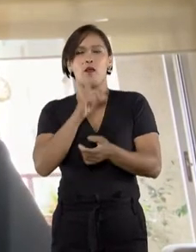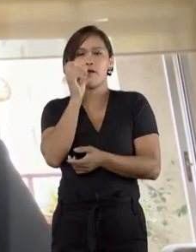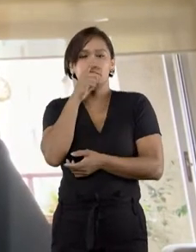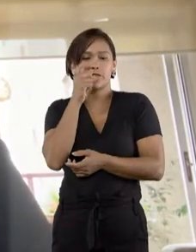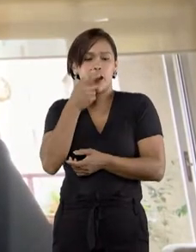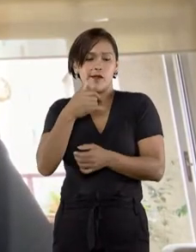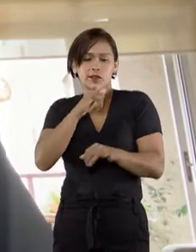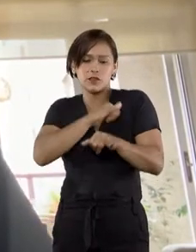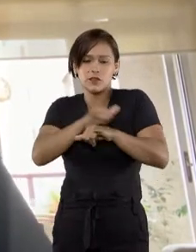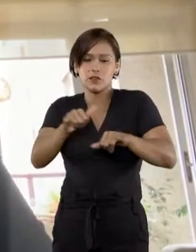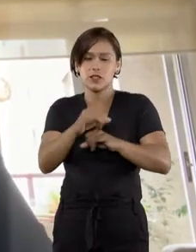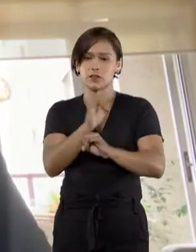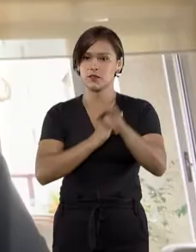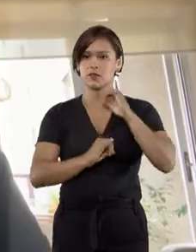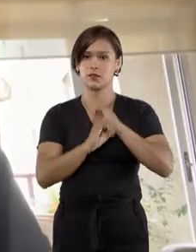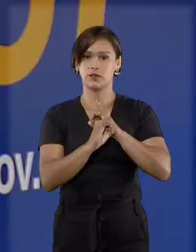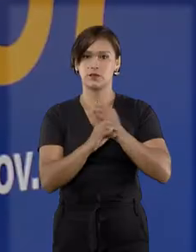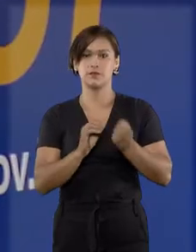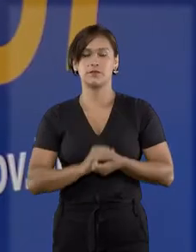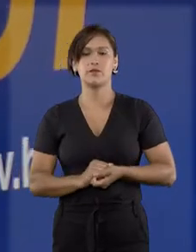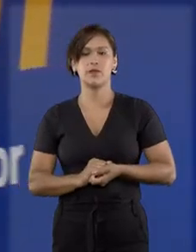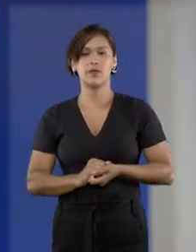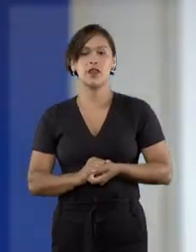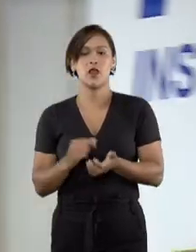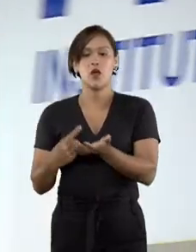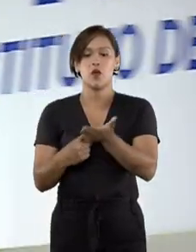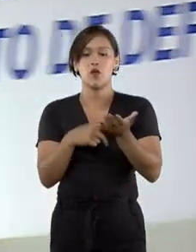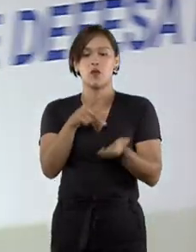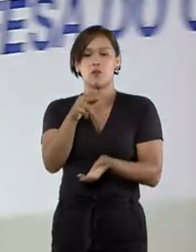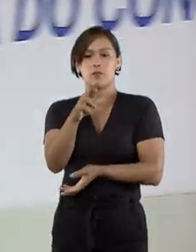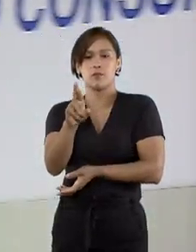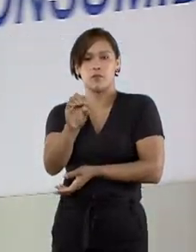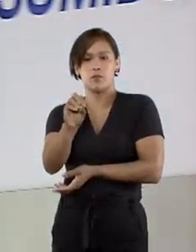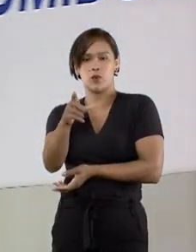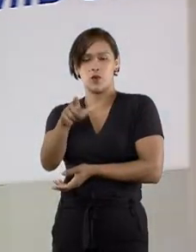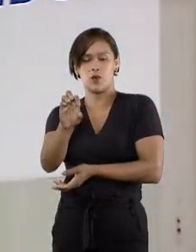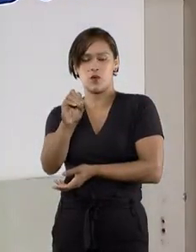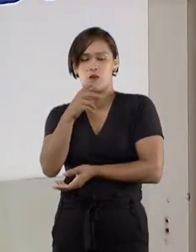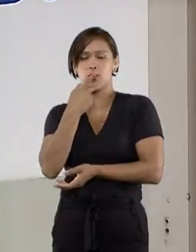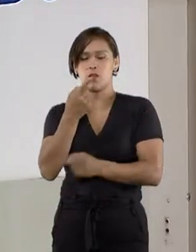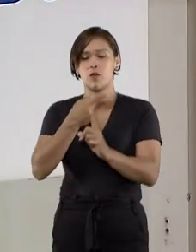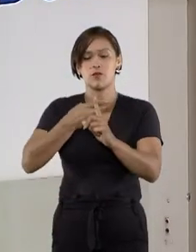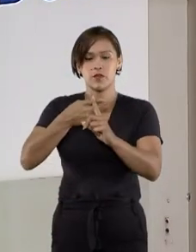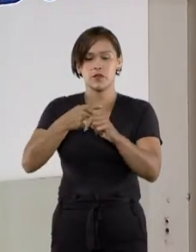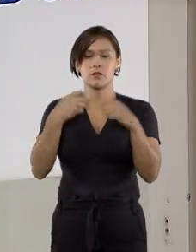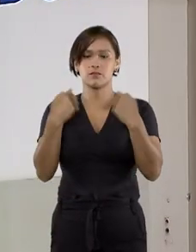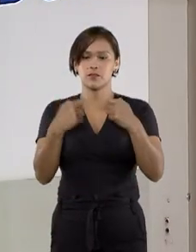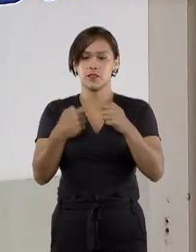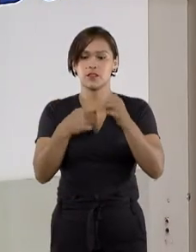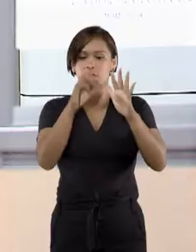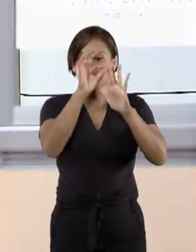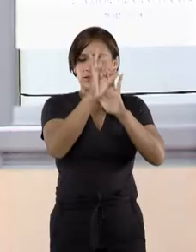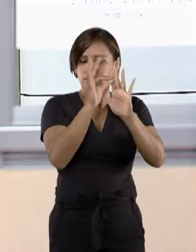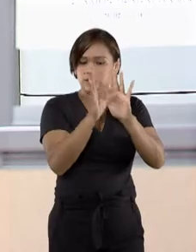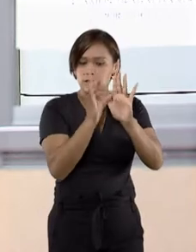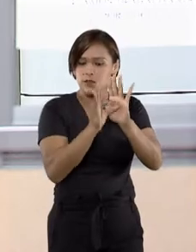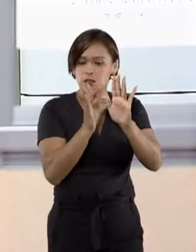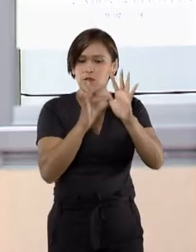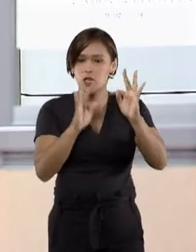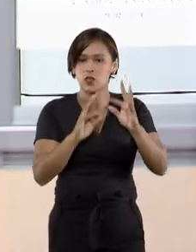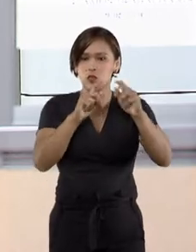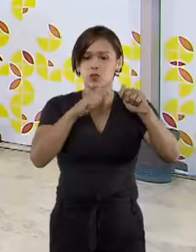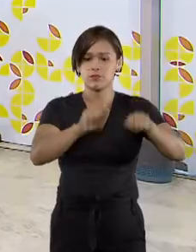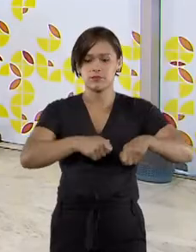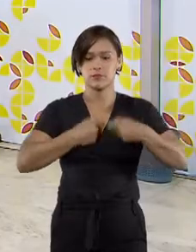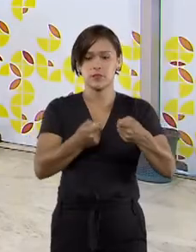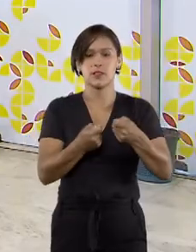fraude dentro do seu ambiente. De acordo com o Procon, o fornecedor deve disponibilizar os meios necessários para garantir que as